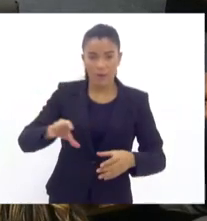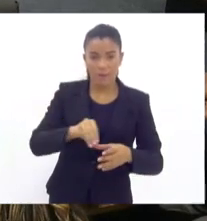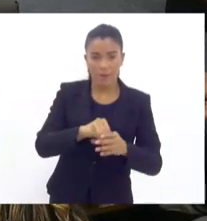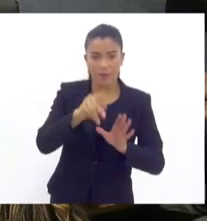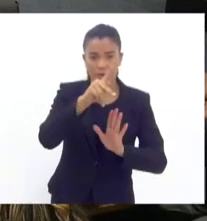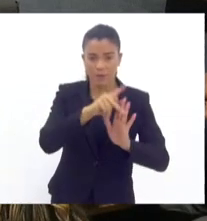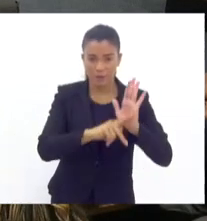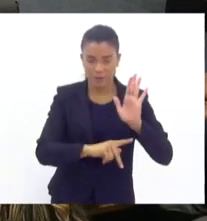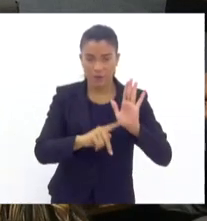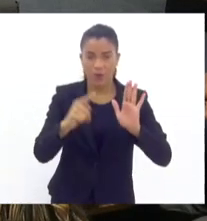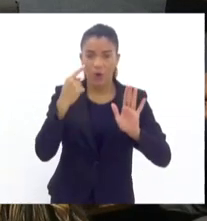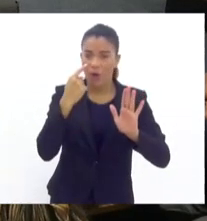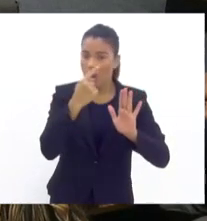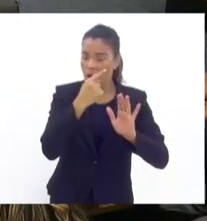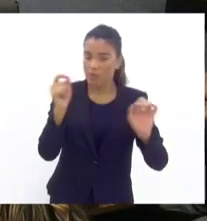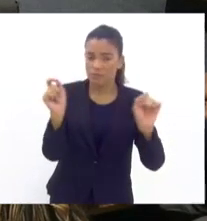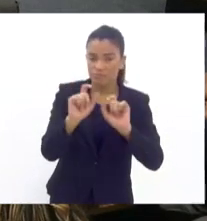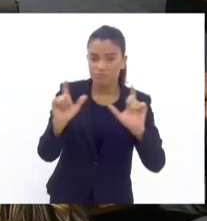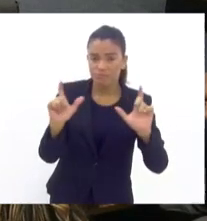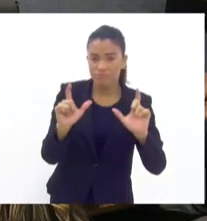Olhos Abertos.